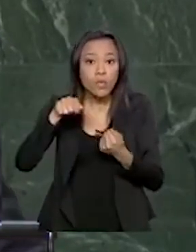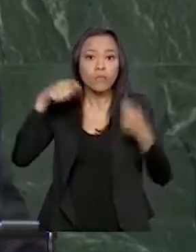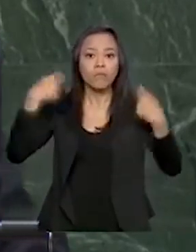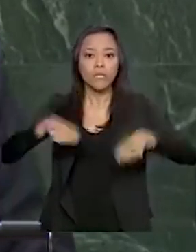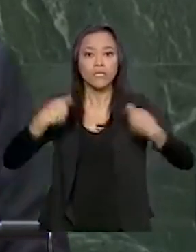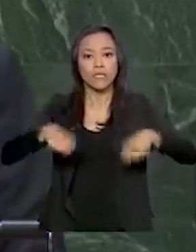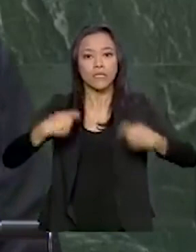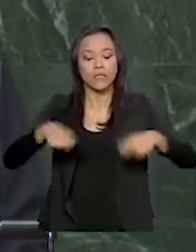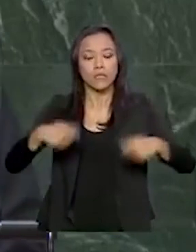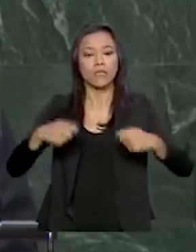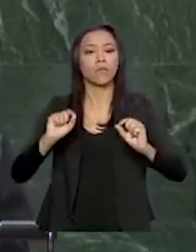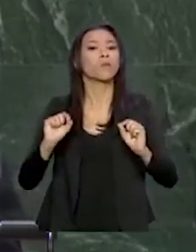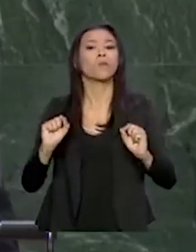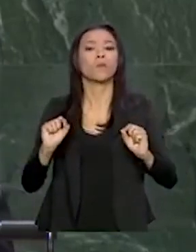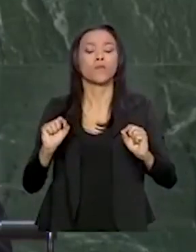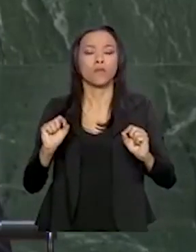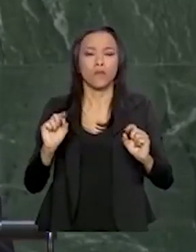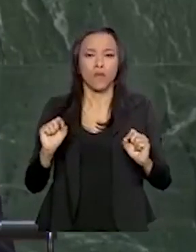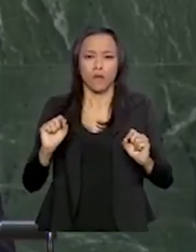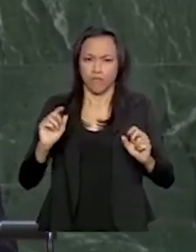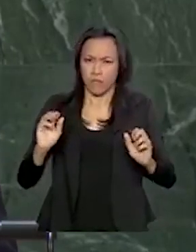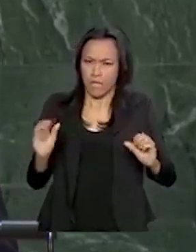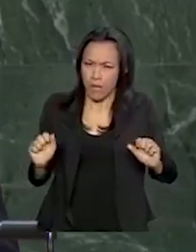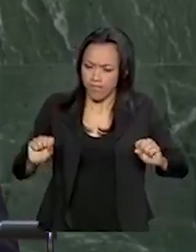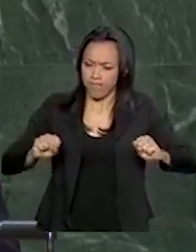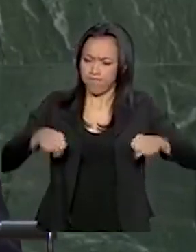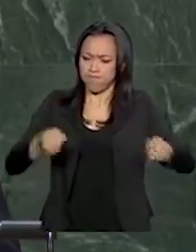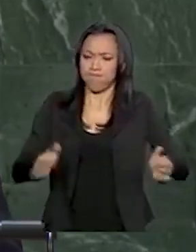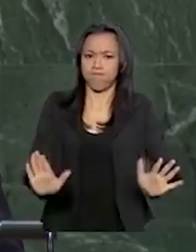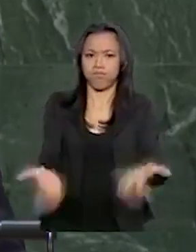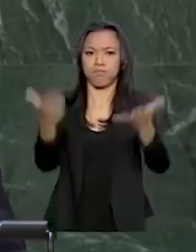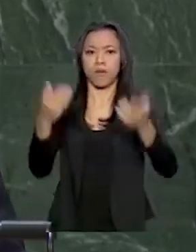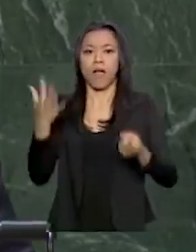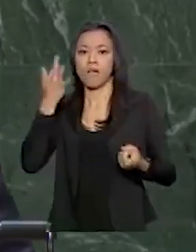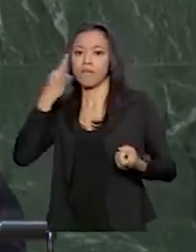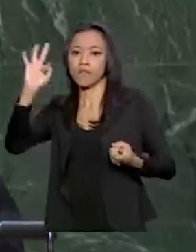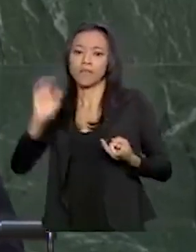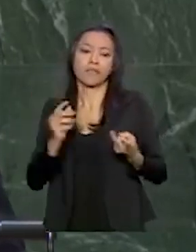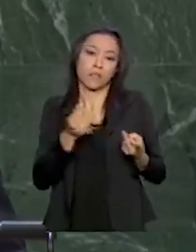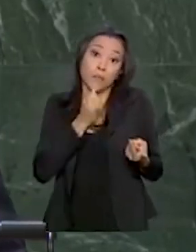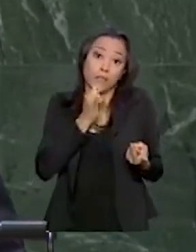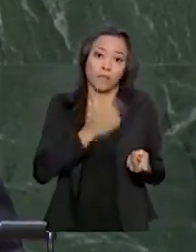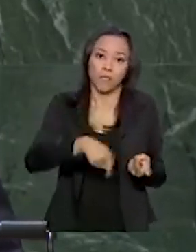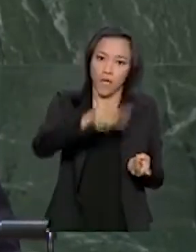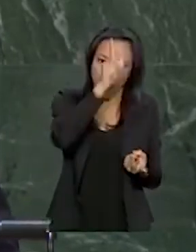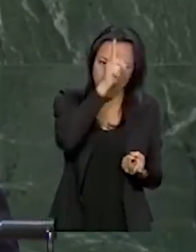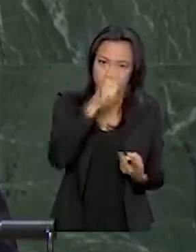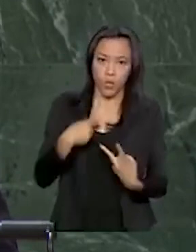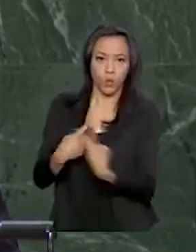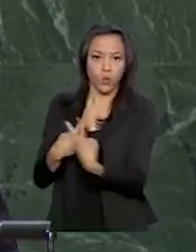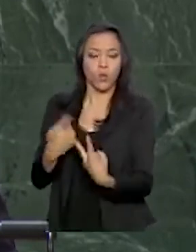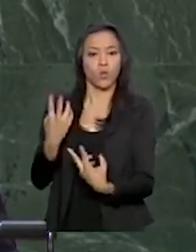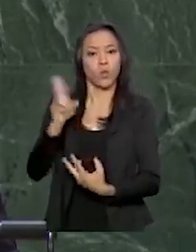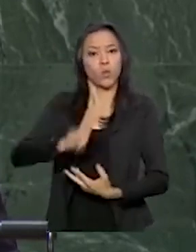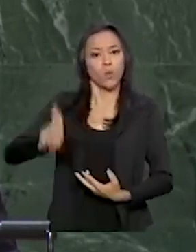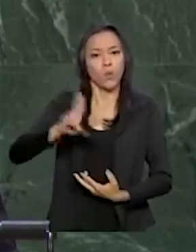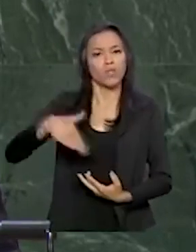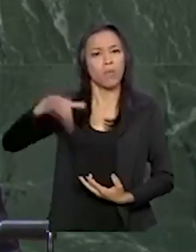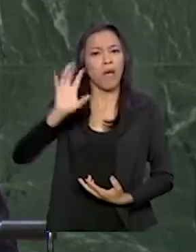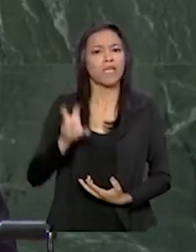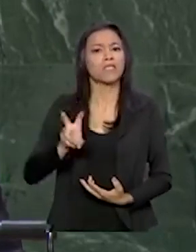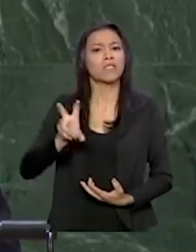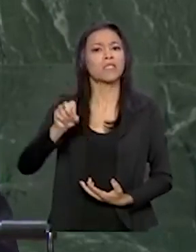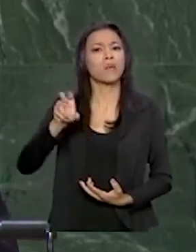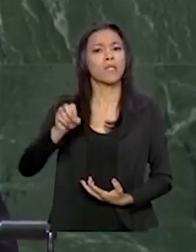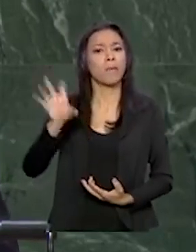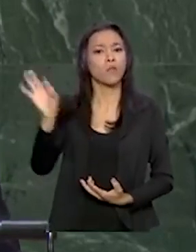alimentado. A França e a Alemanha, por exemplo, usam mais de 50%